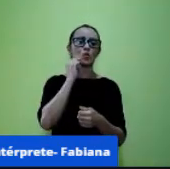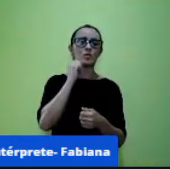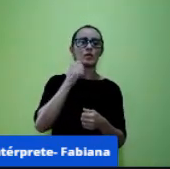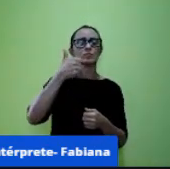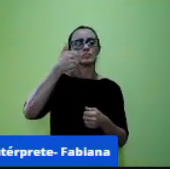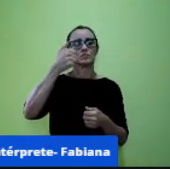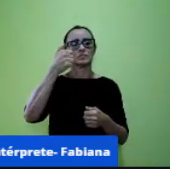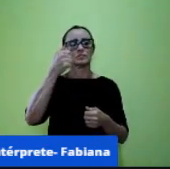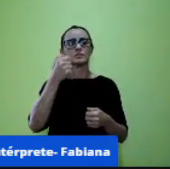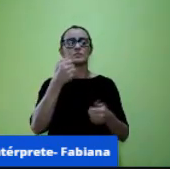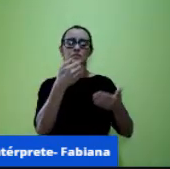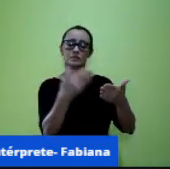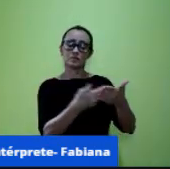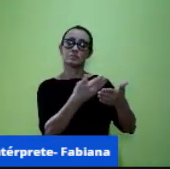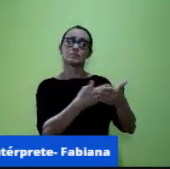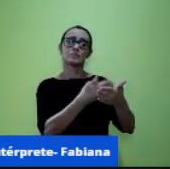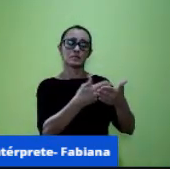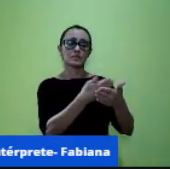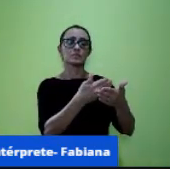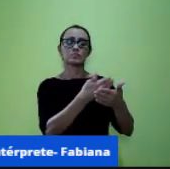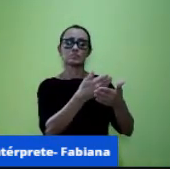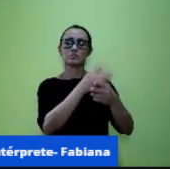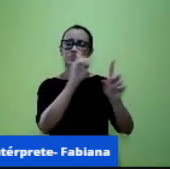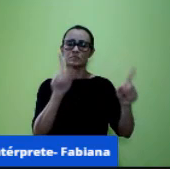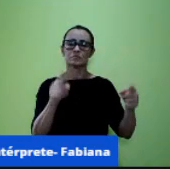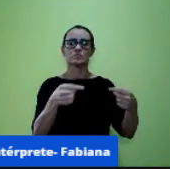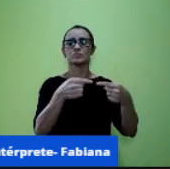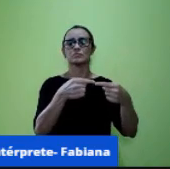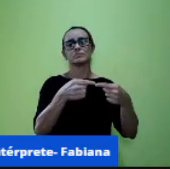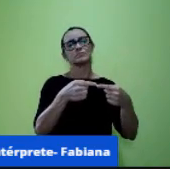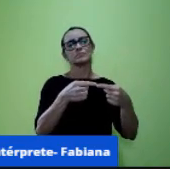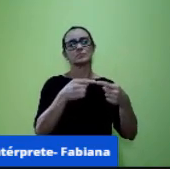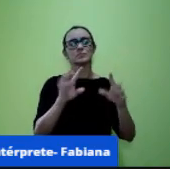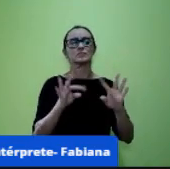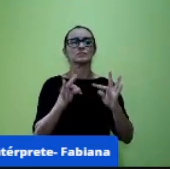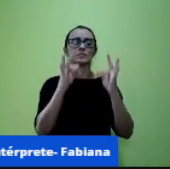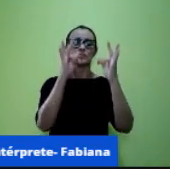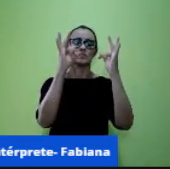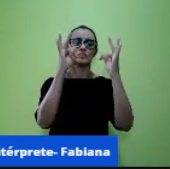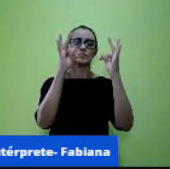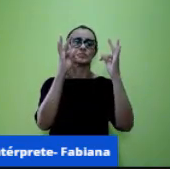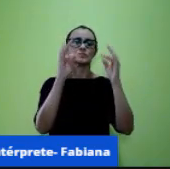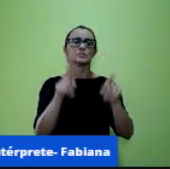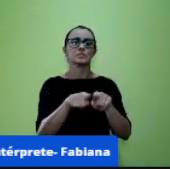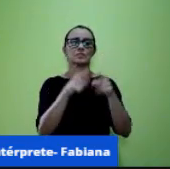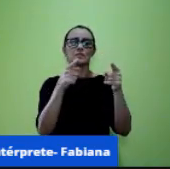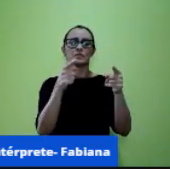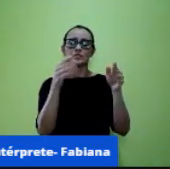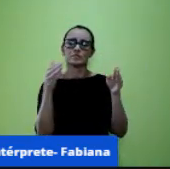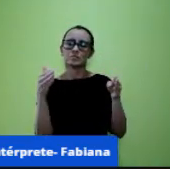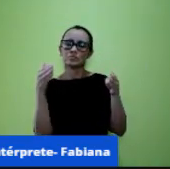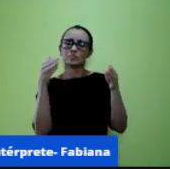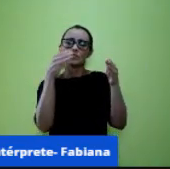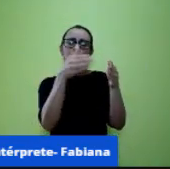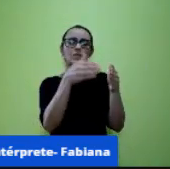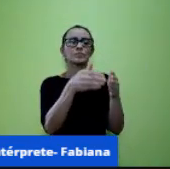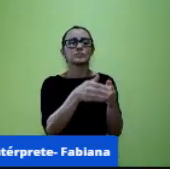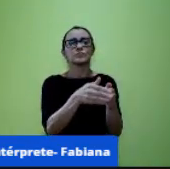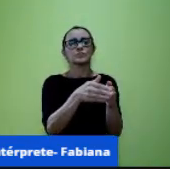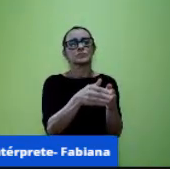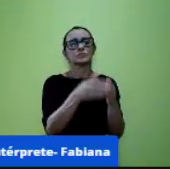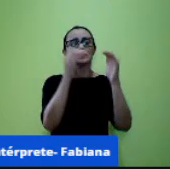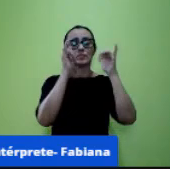caderno são tecnologias mas quando a gente tem um olhar direcionado para as tecnologias de informação